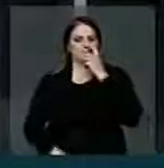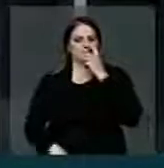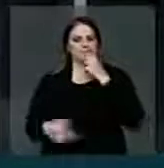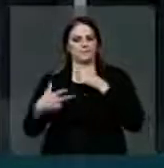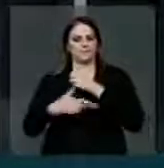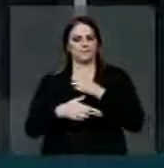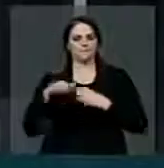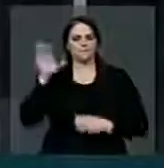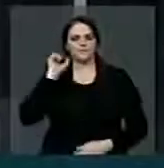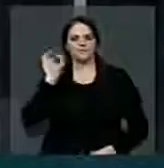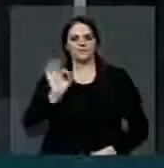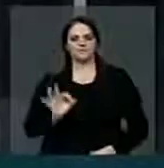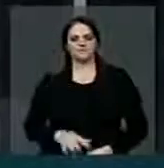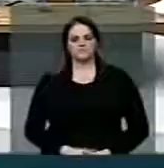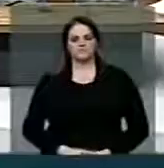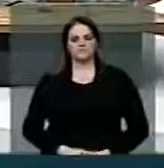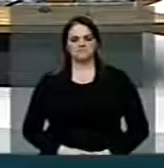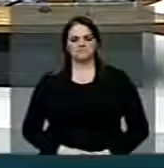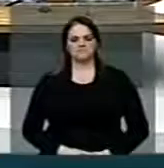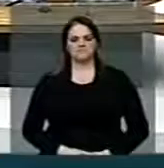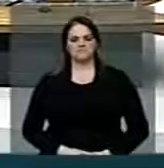a continuidade de identificar a continuidade.